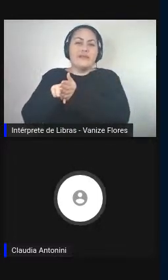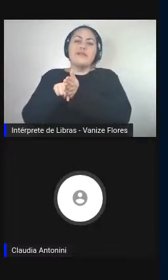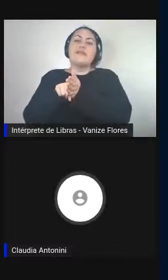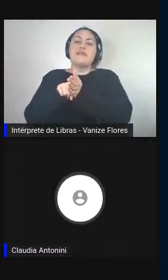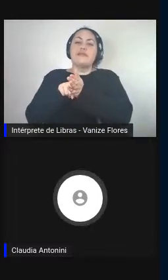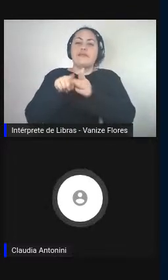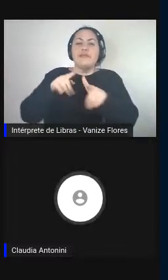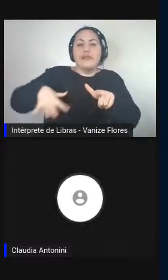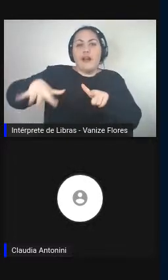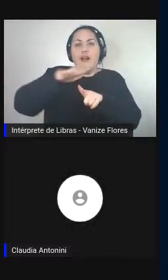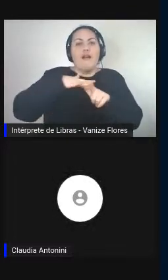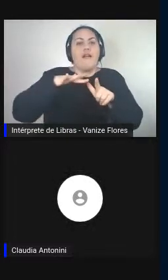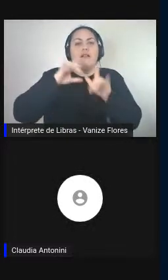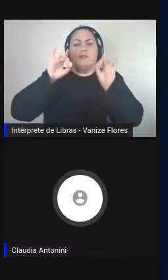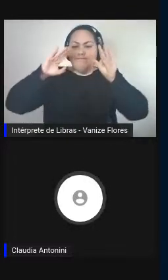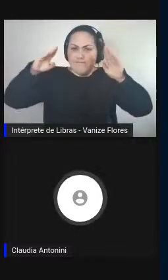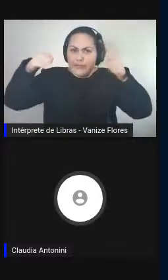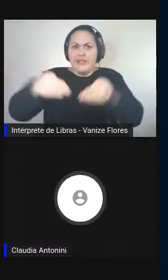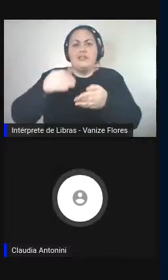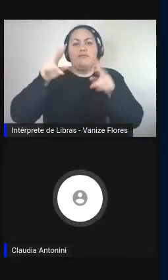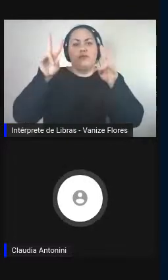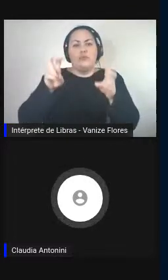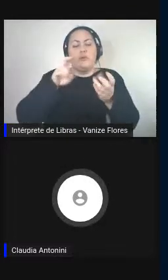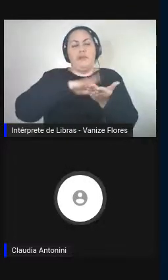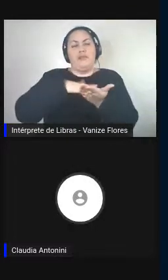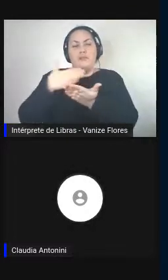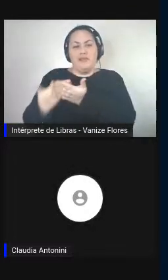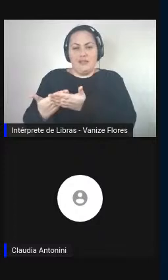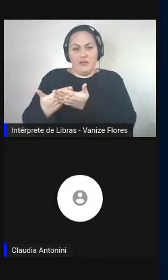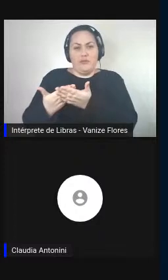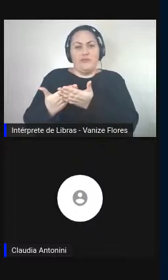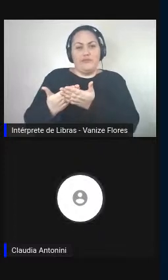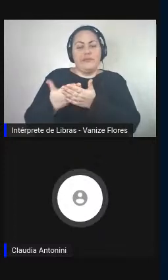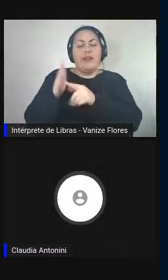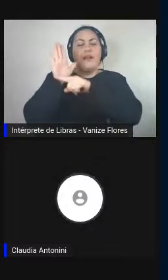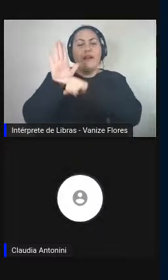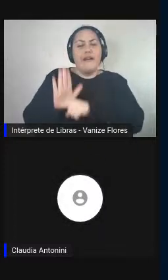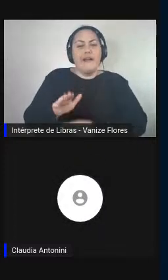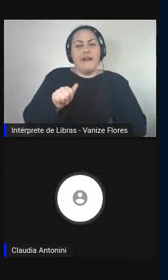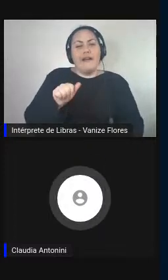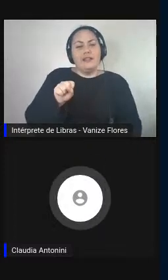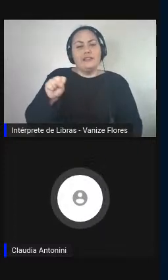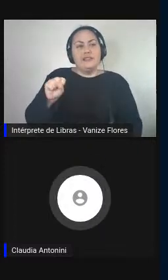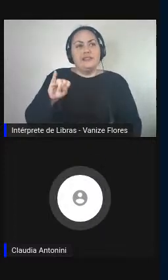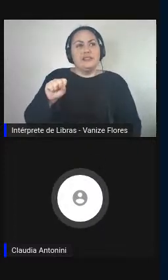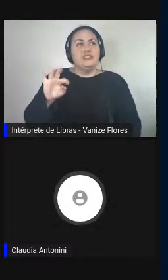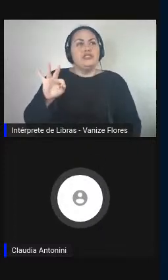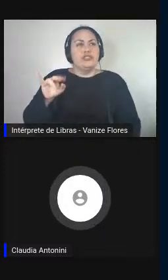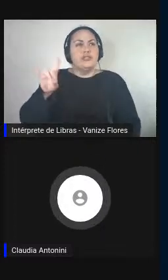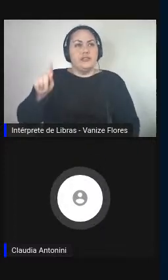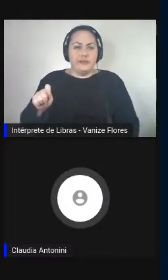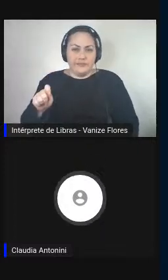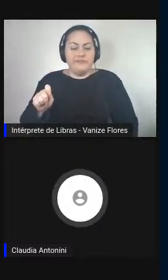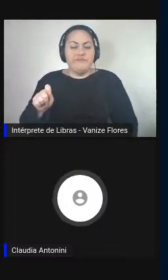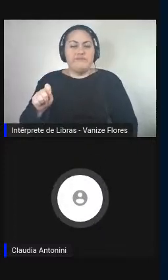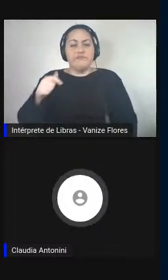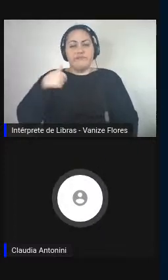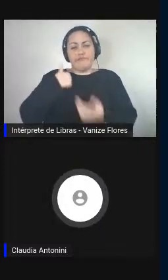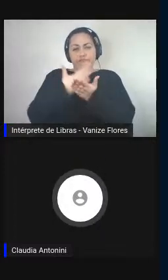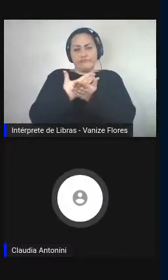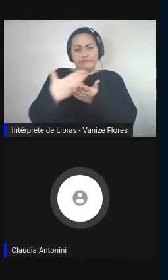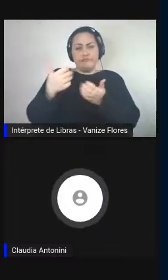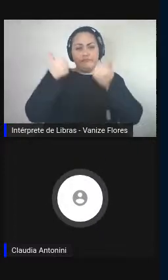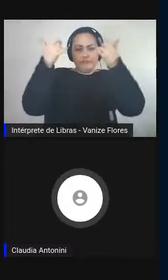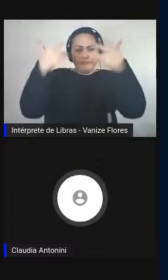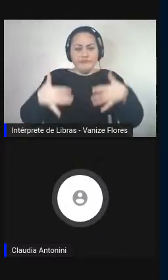que é o da interpretação assistida. Bem, inicio com uma